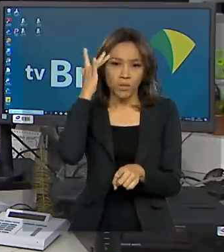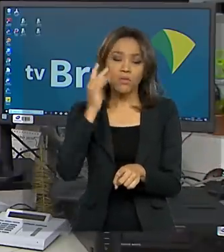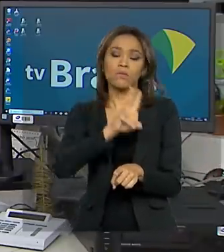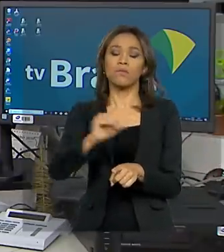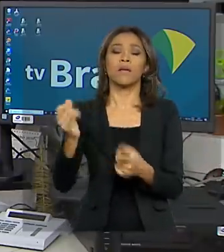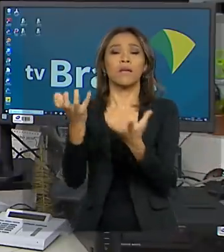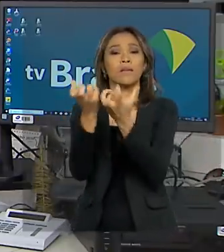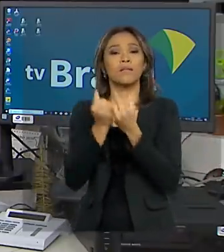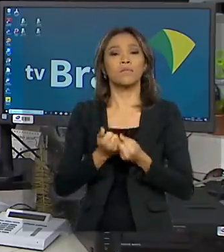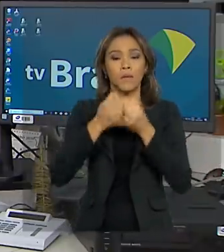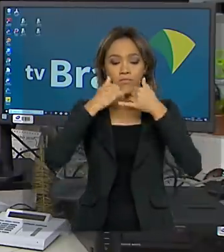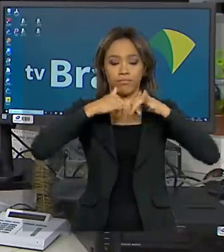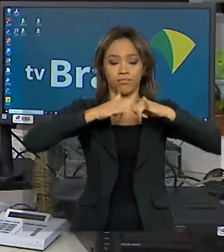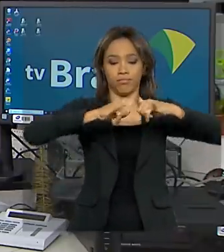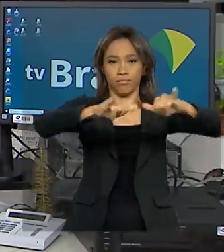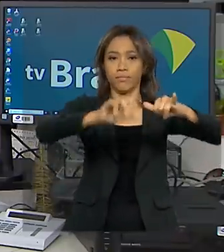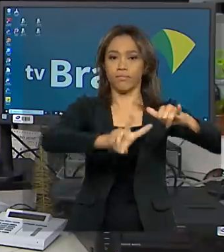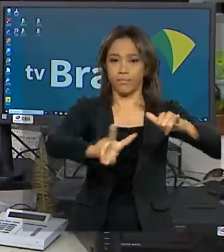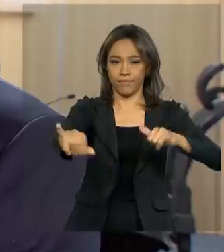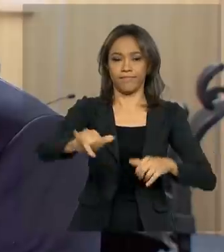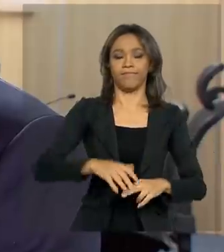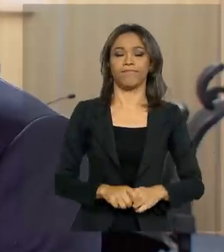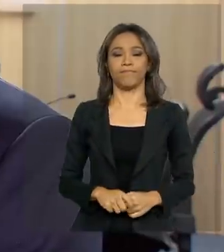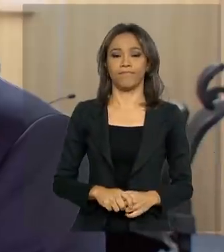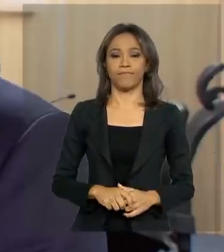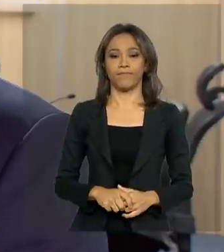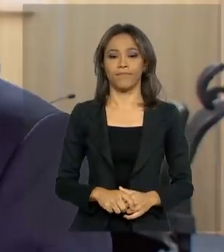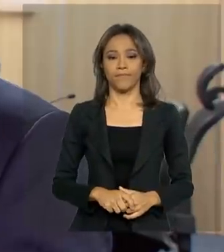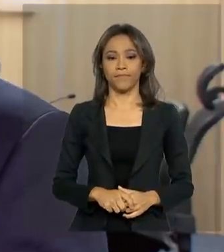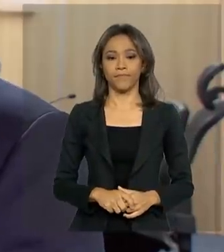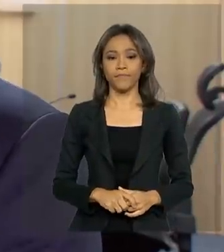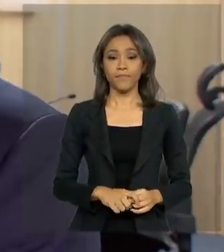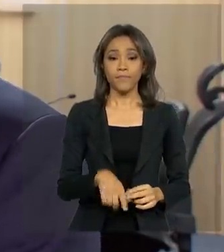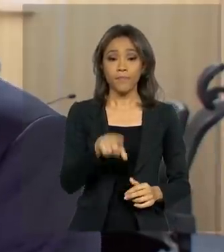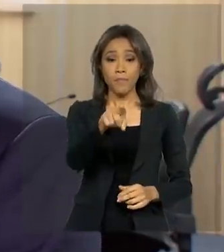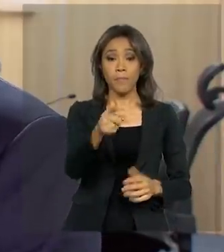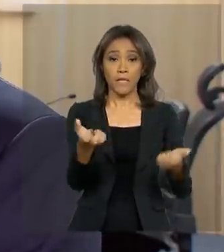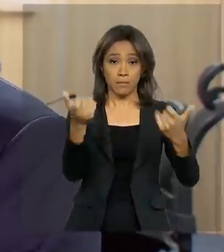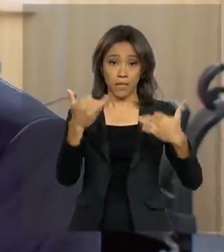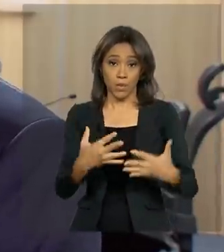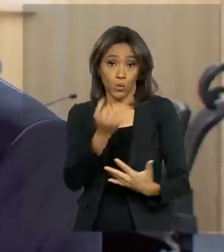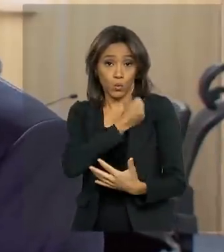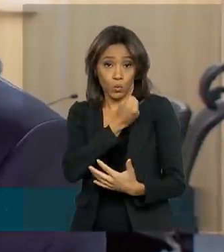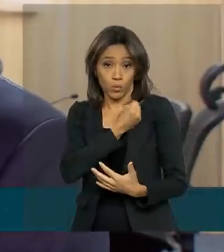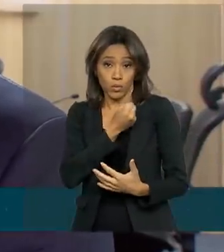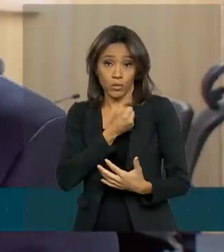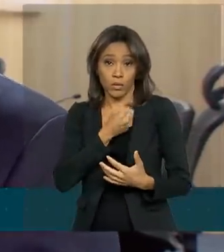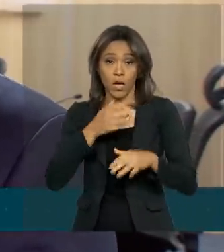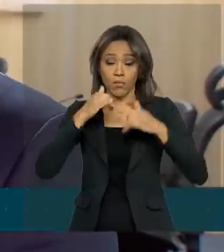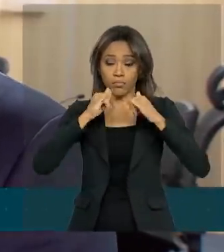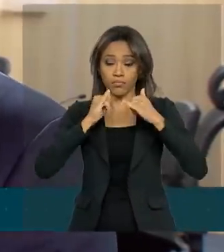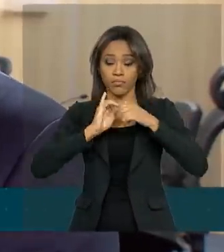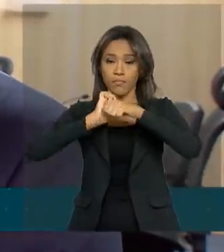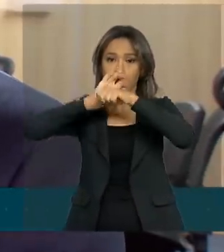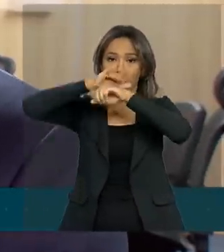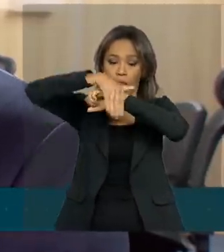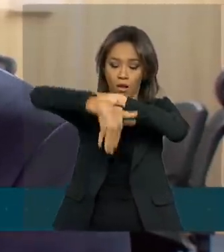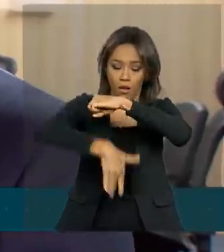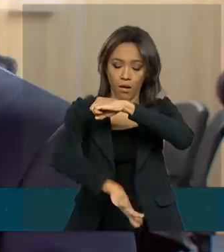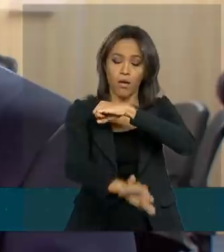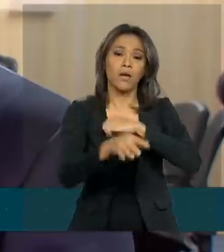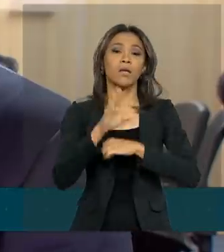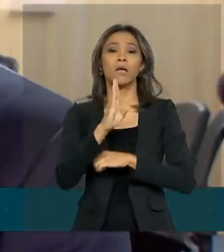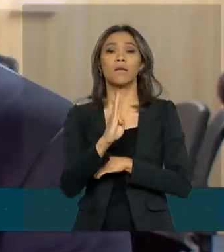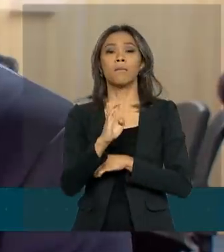receber energia limpa e renovável. Os números de Belo Monte são grandiosos e isso demonstra